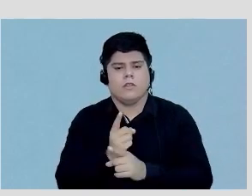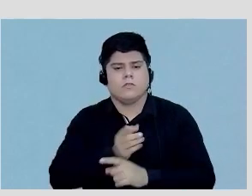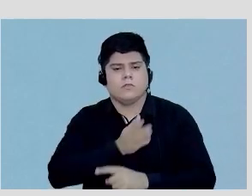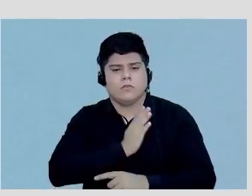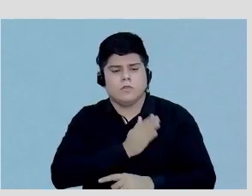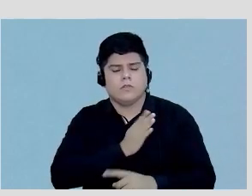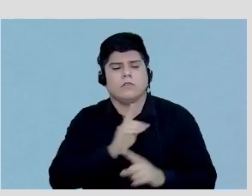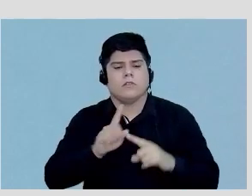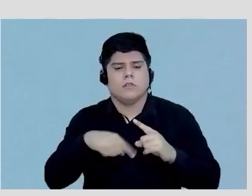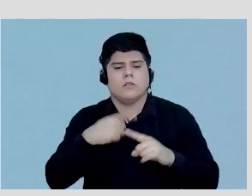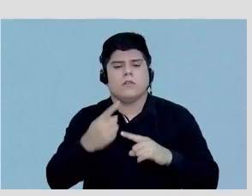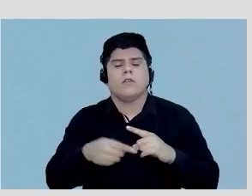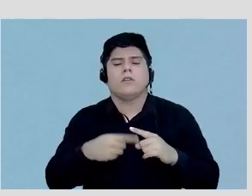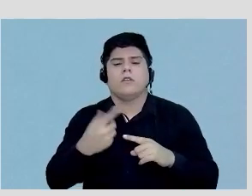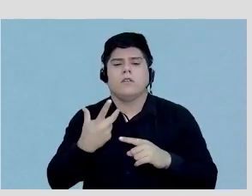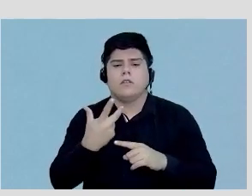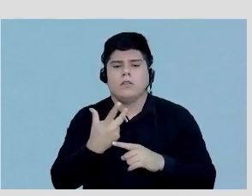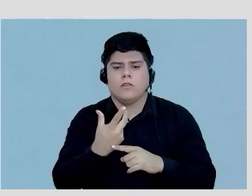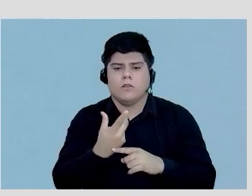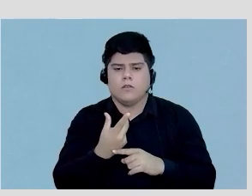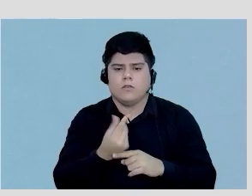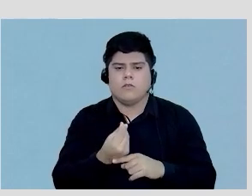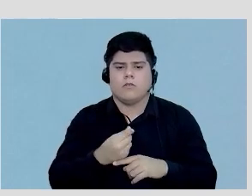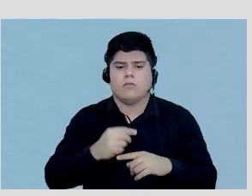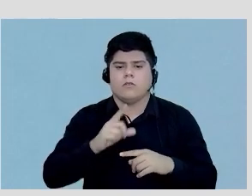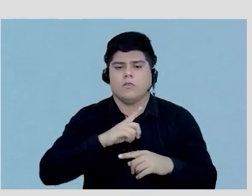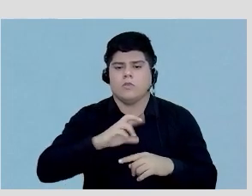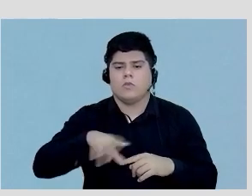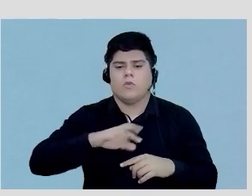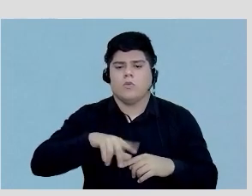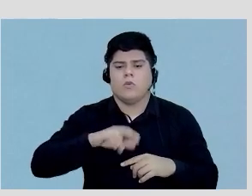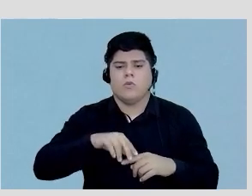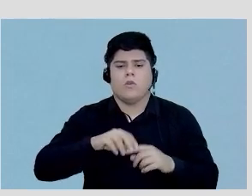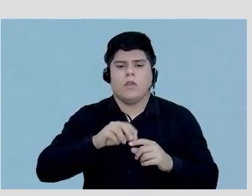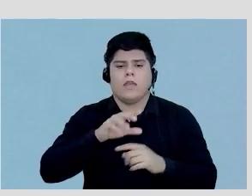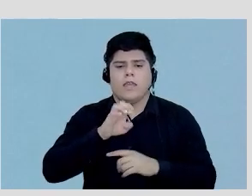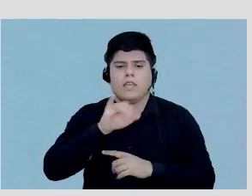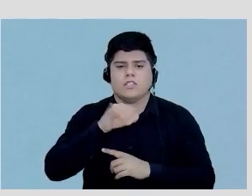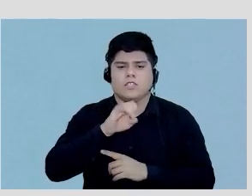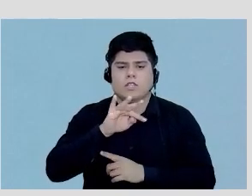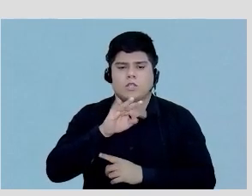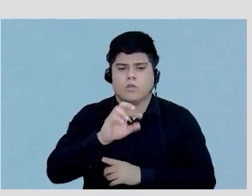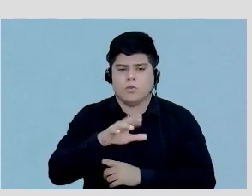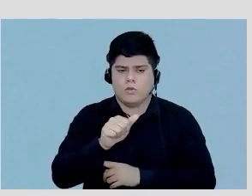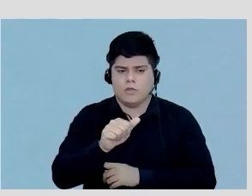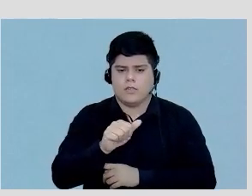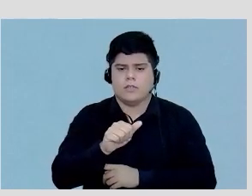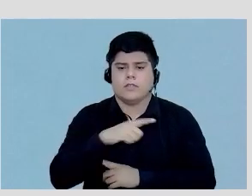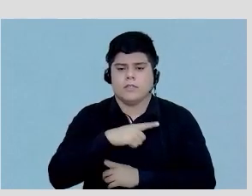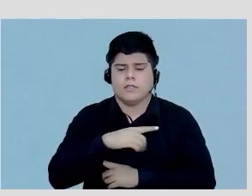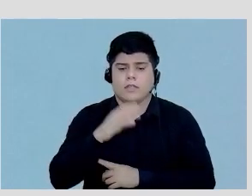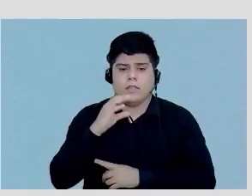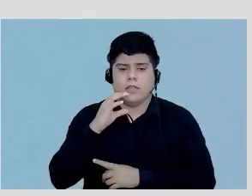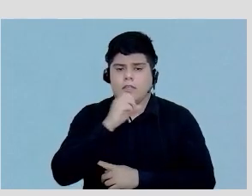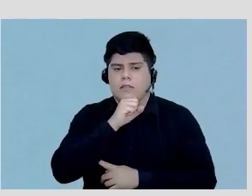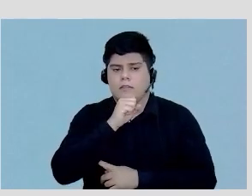depois faz a injeção numa bomba injetora, não é uma bomba efusora, é uma bomba injetora, tem que dar velocidade